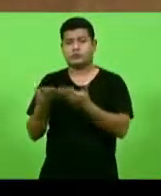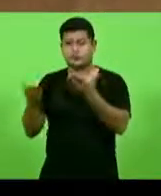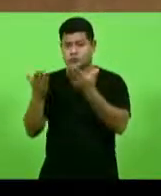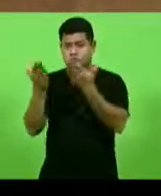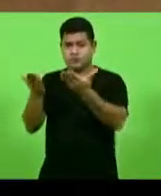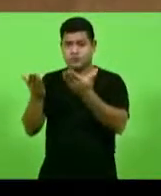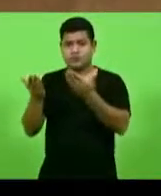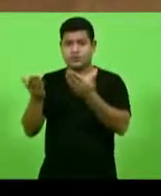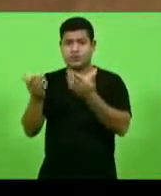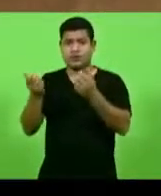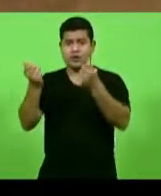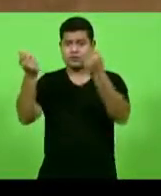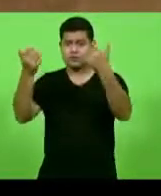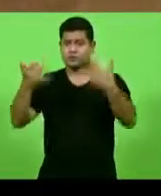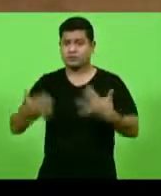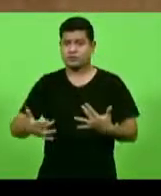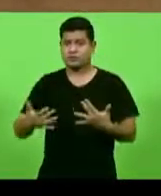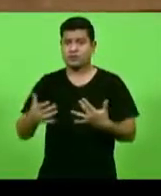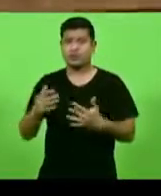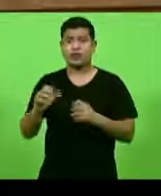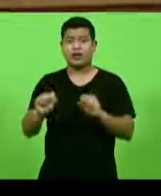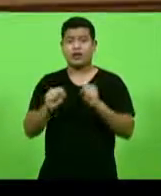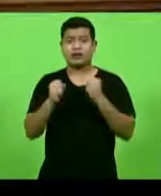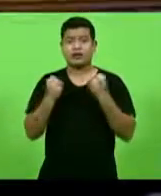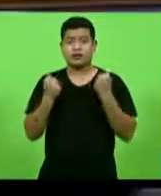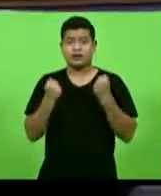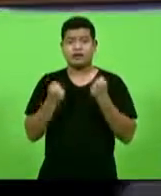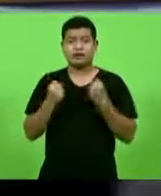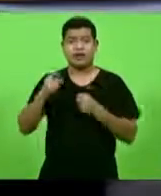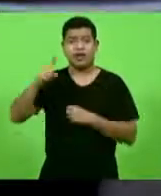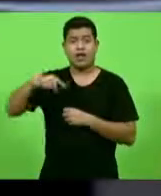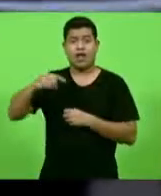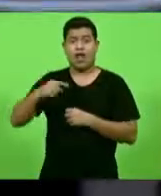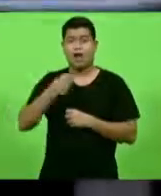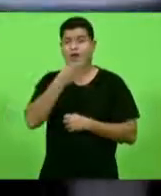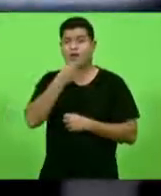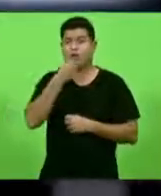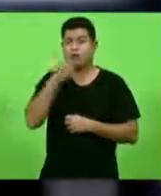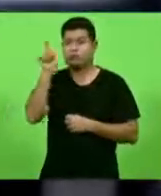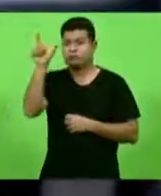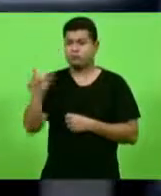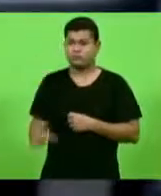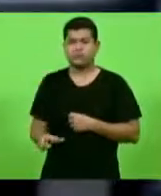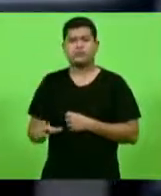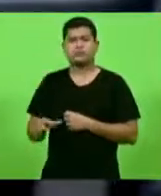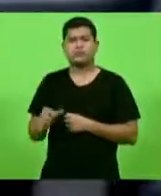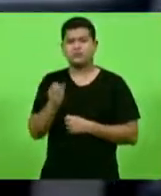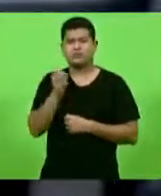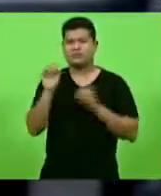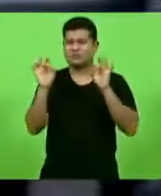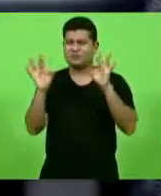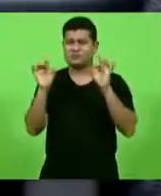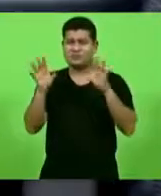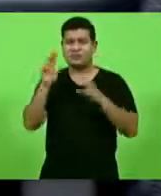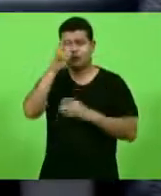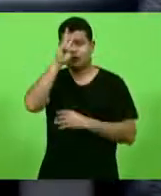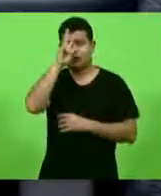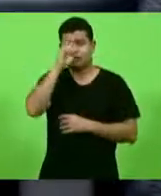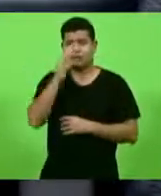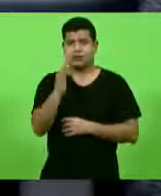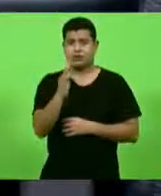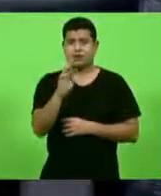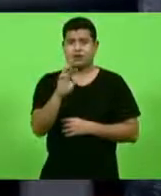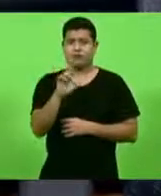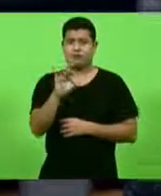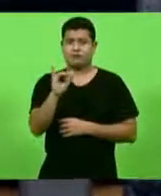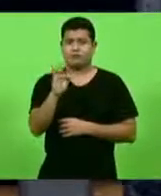capitania aqui em defesa desse que é um sujeito fantástico da nossa história, o Fritz Miller. Um